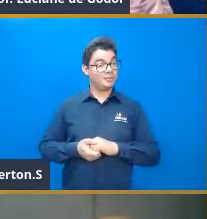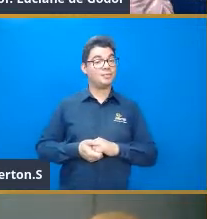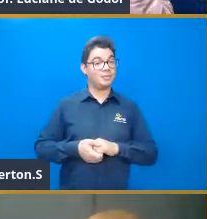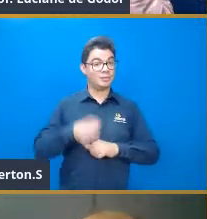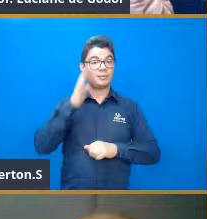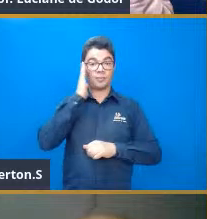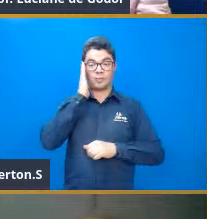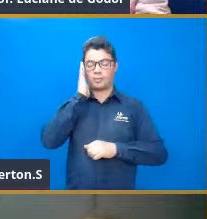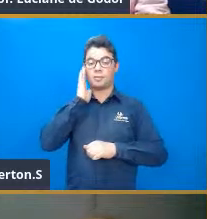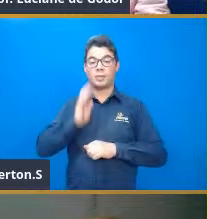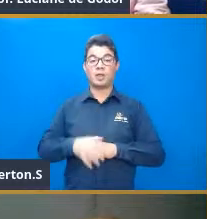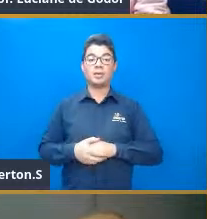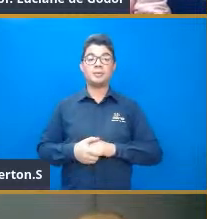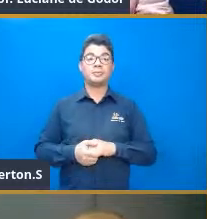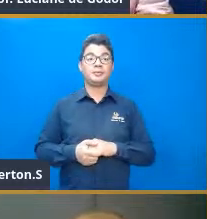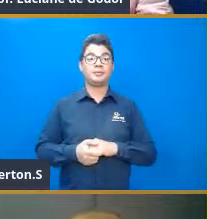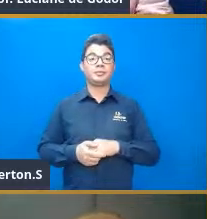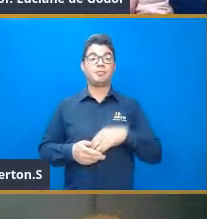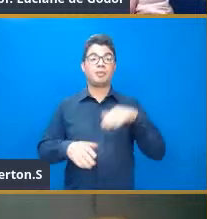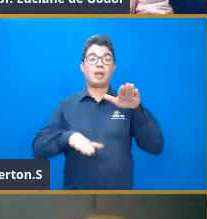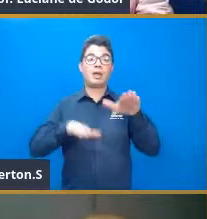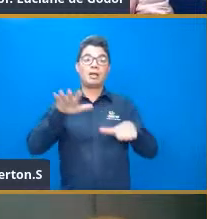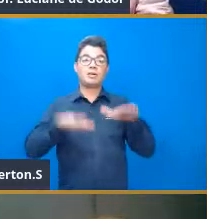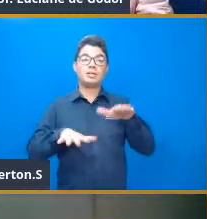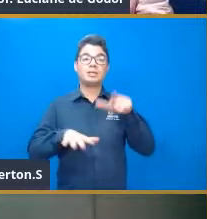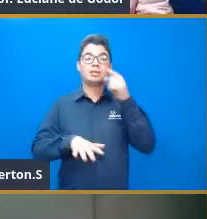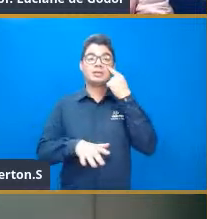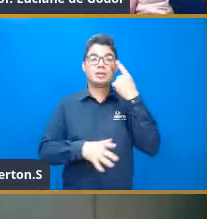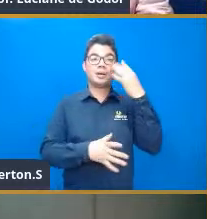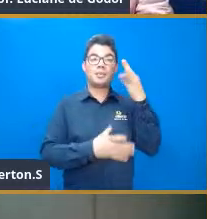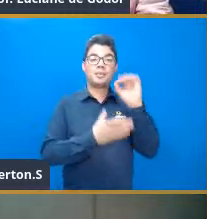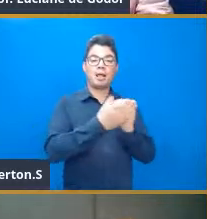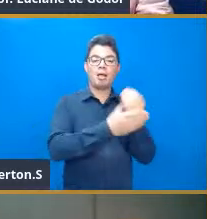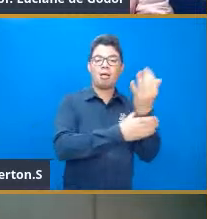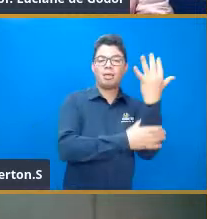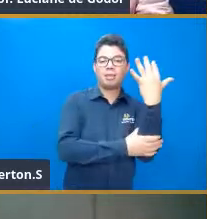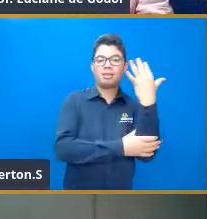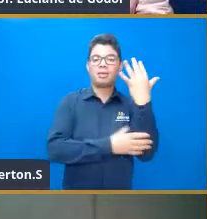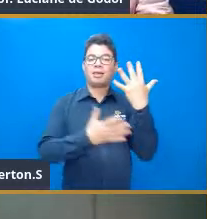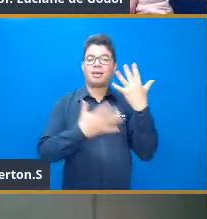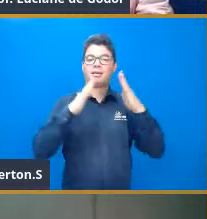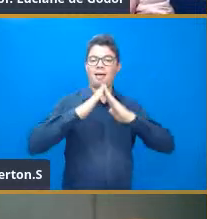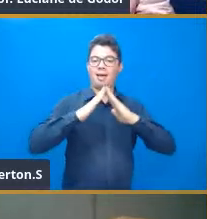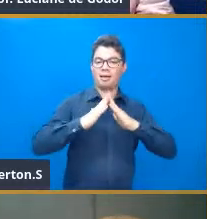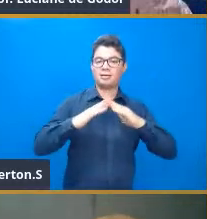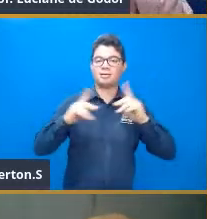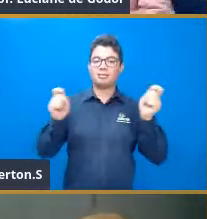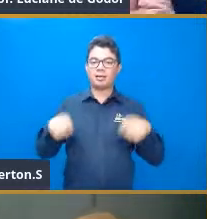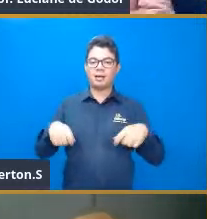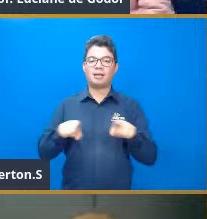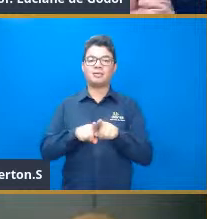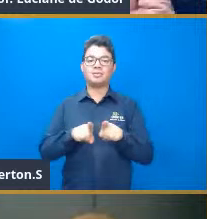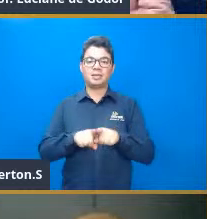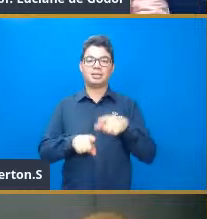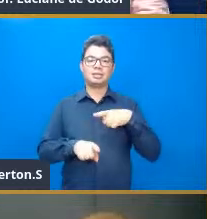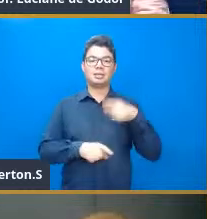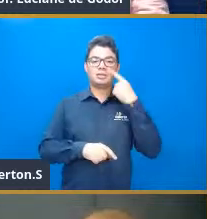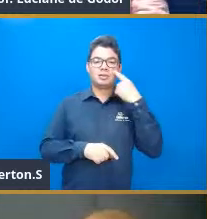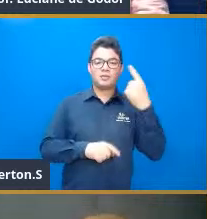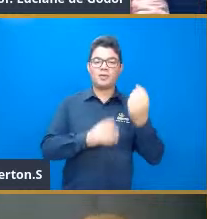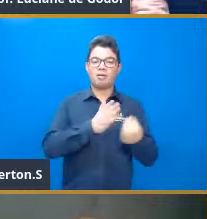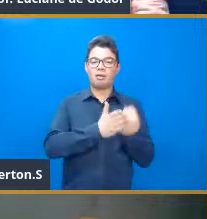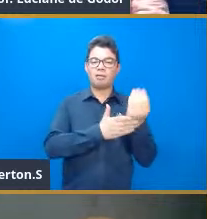né? Os mortais ali, muitas vezes temos ali plantinhas em casa e a gente está lá olhando elas, né? Fala, que bonitinha a planta, vendo o crescimento,